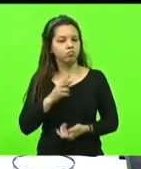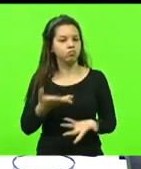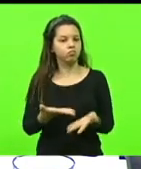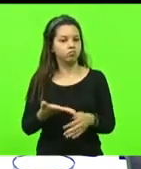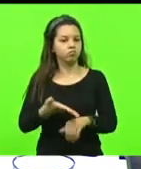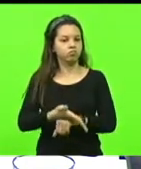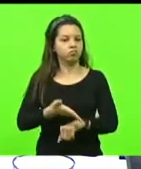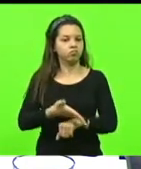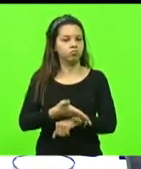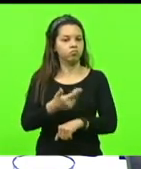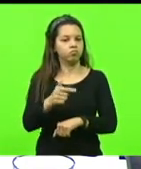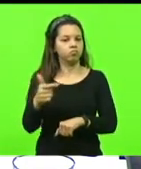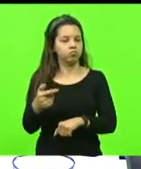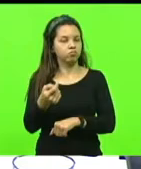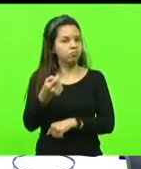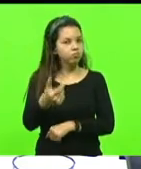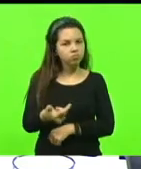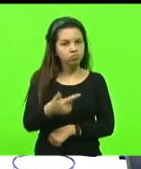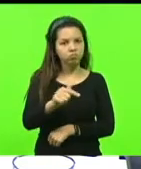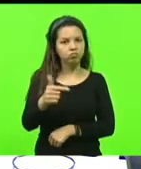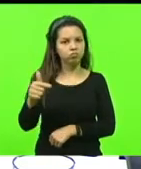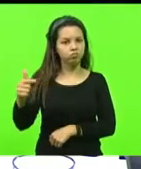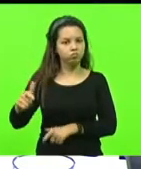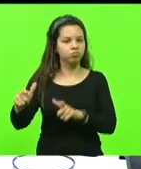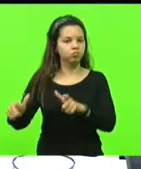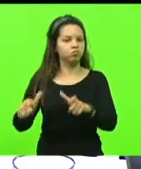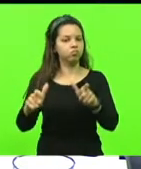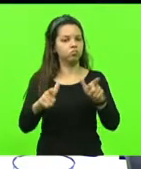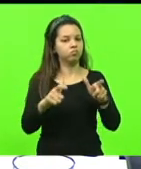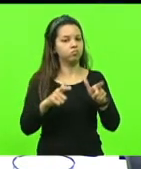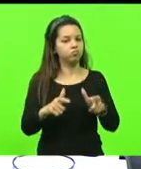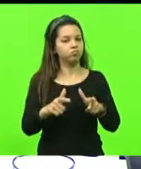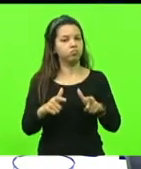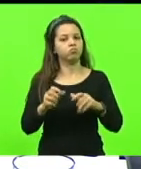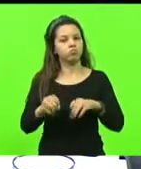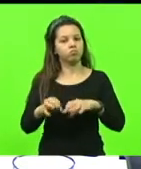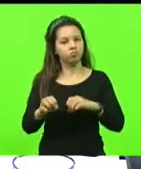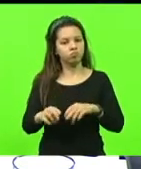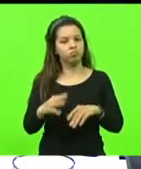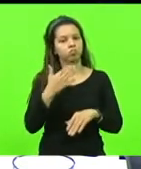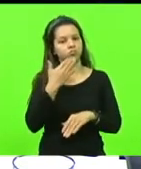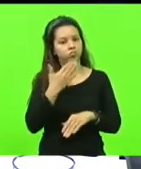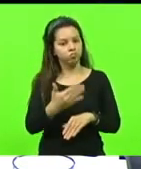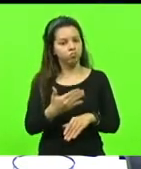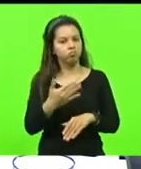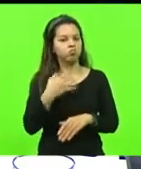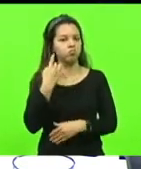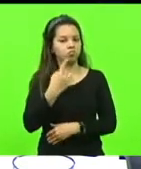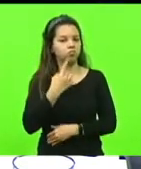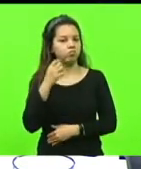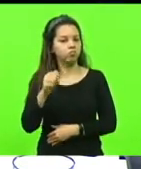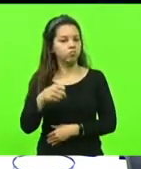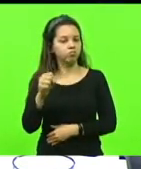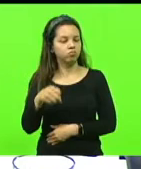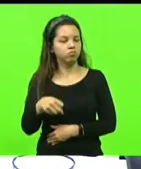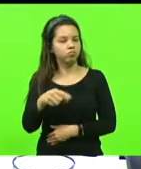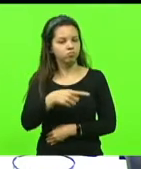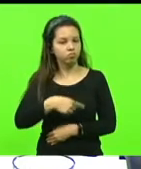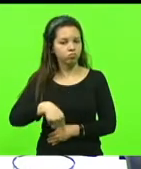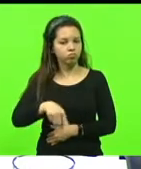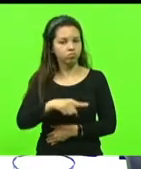existem nos nossos espaços educativos. Então, eu quero pedir aos deputados, sim, quando a gente